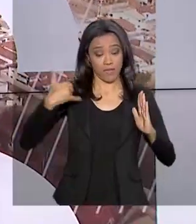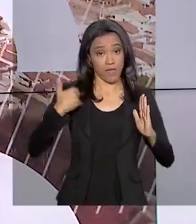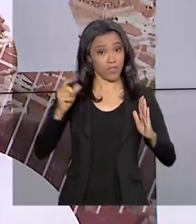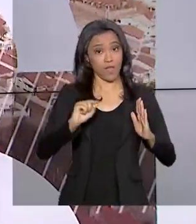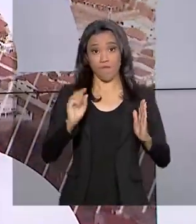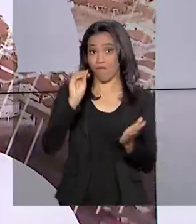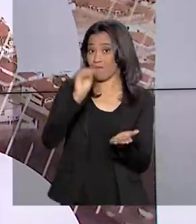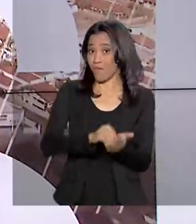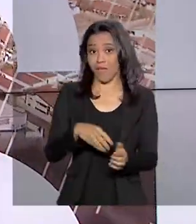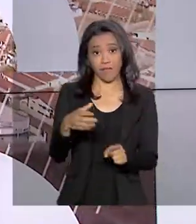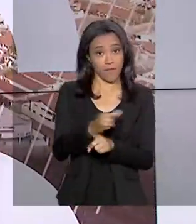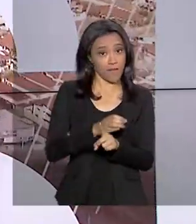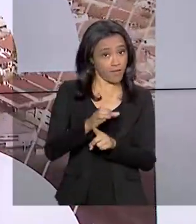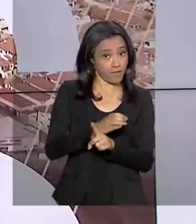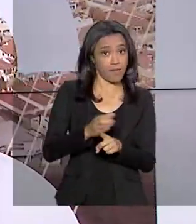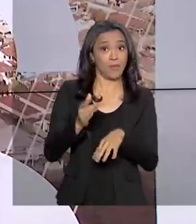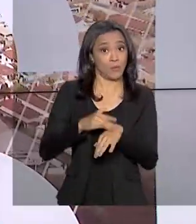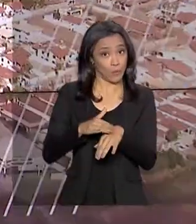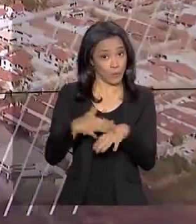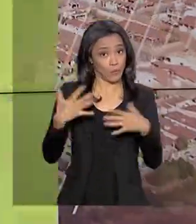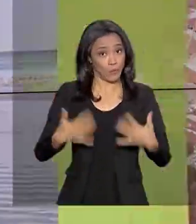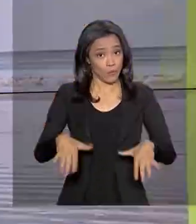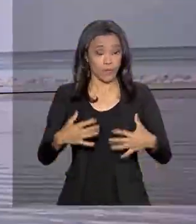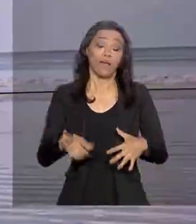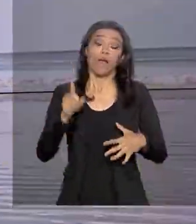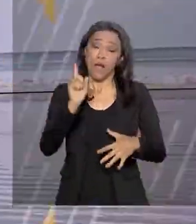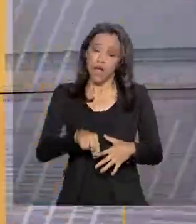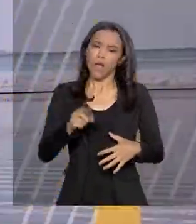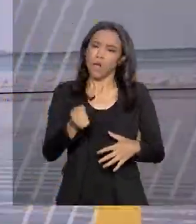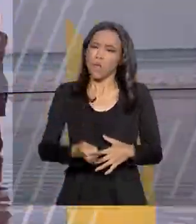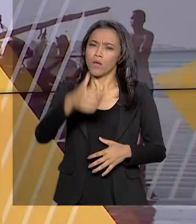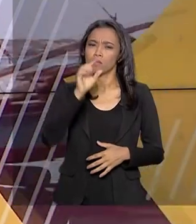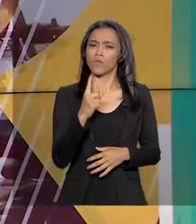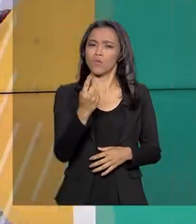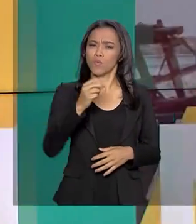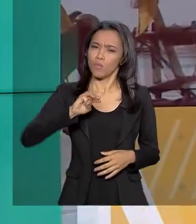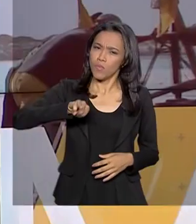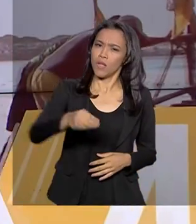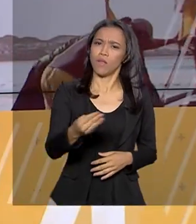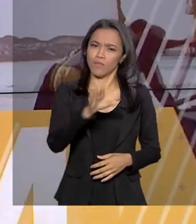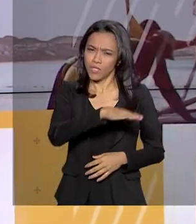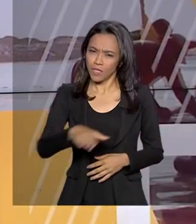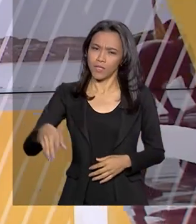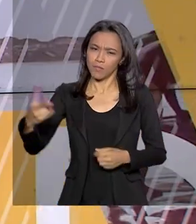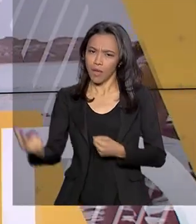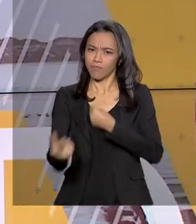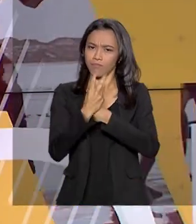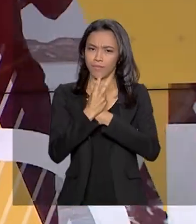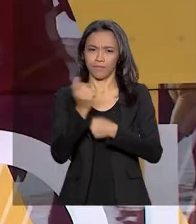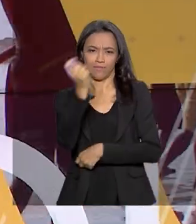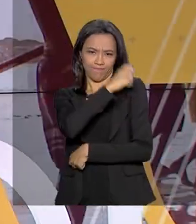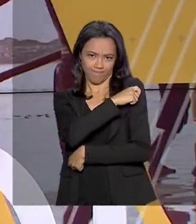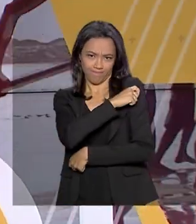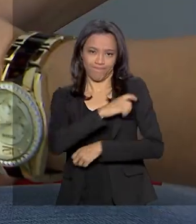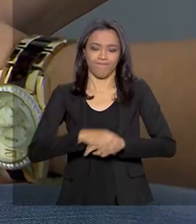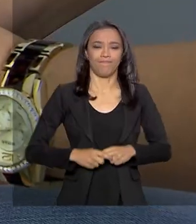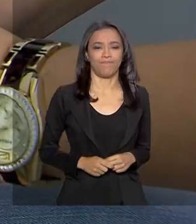prevista no calendário vacinal da doença. A meta é imunizar quase um milhão e meio de crianças com esta dose extra.